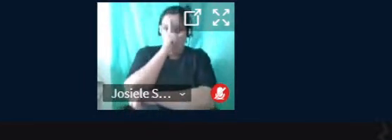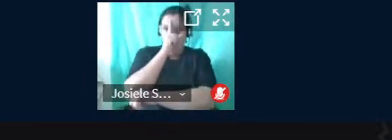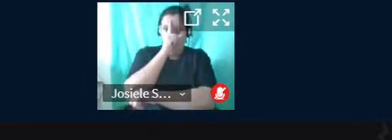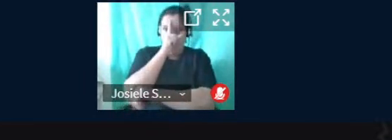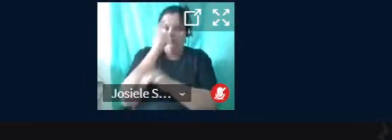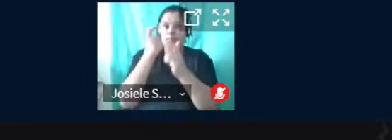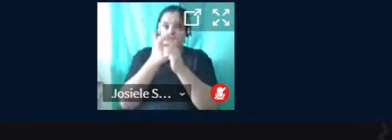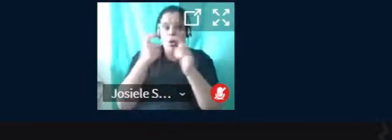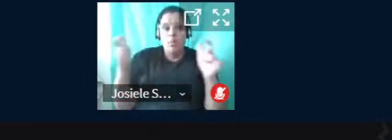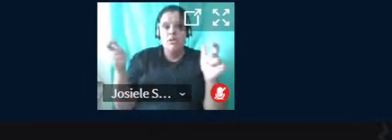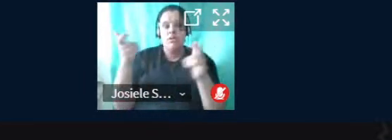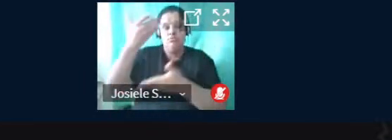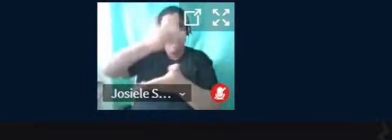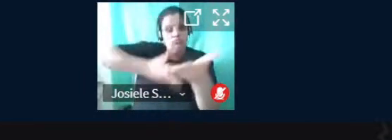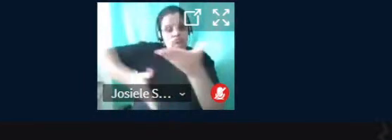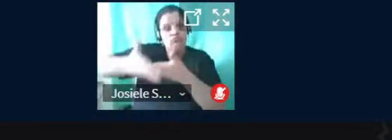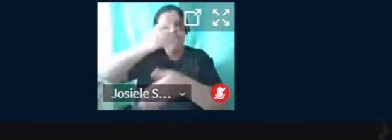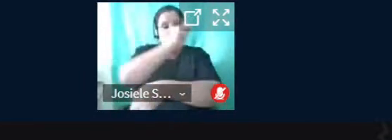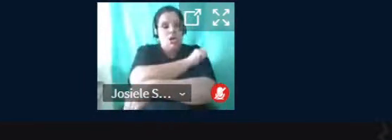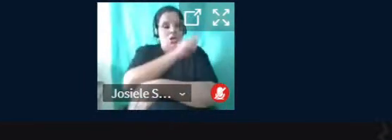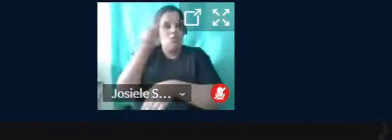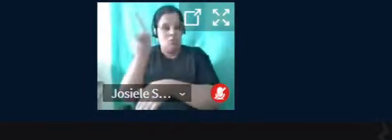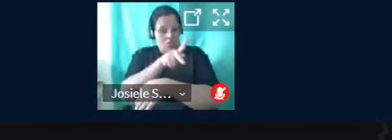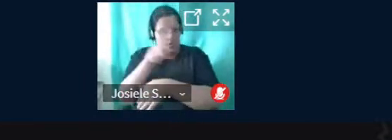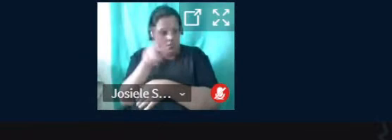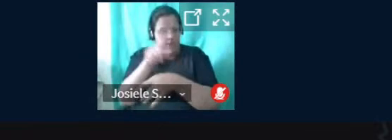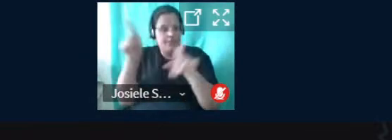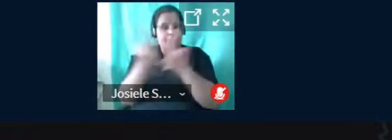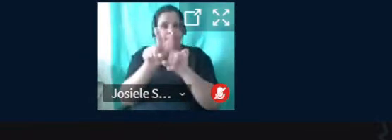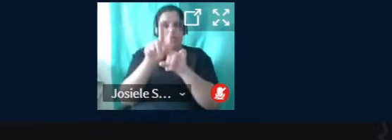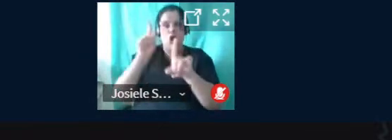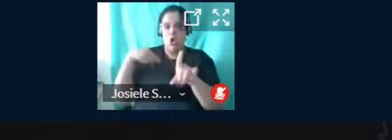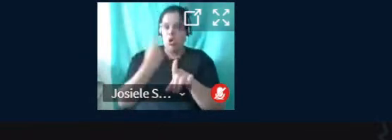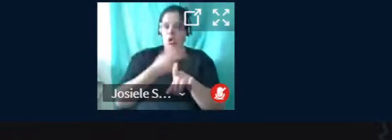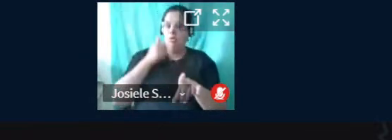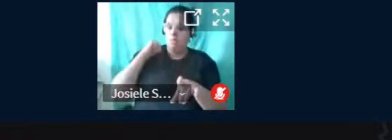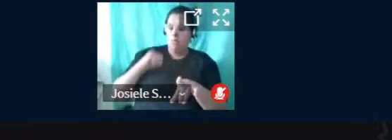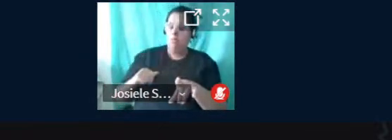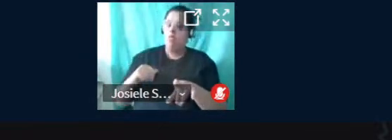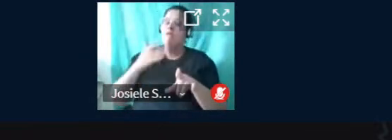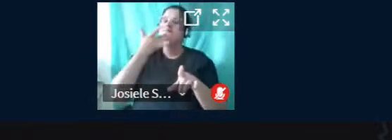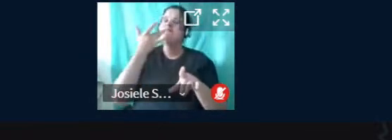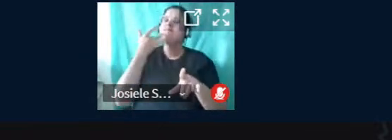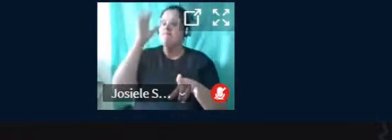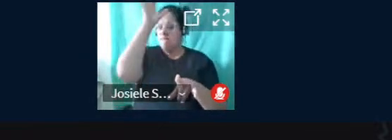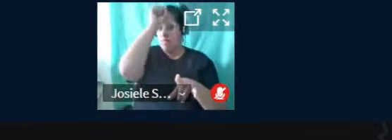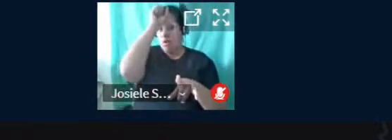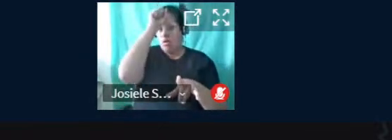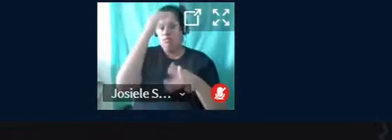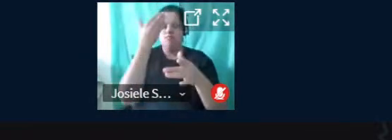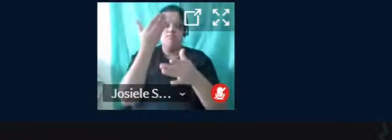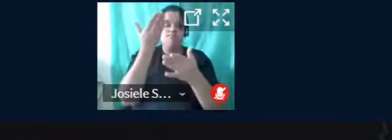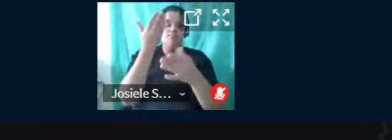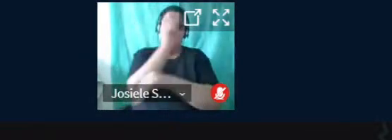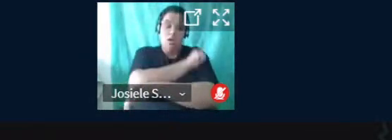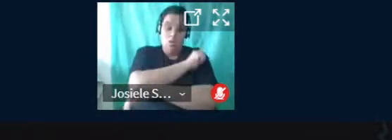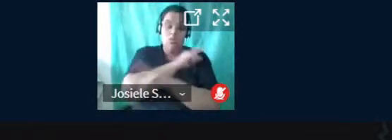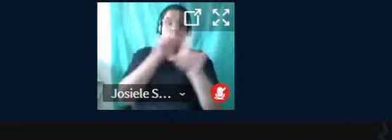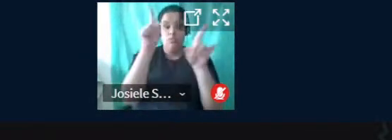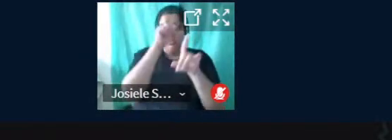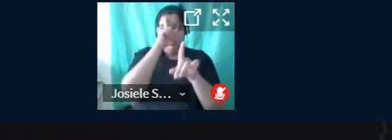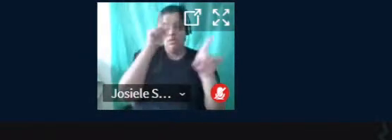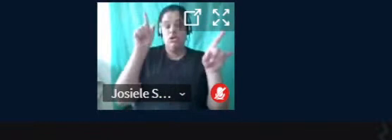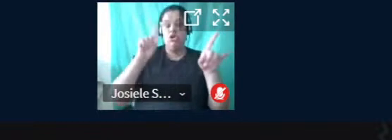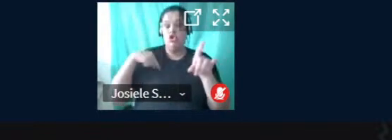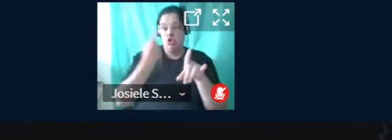Assim, aumentaria a interação entre o aluno, o professor e nós bolsistas, facilitando o aprendizado do estudante do primeiro ano e nós